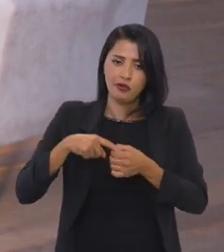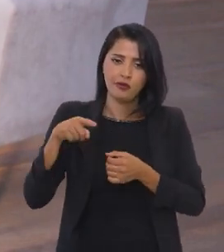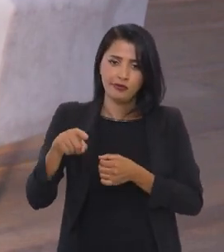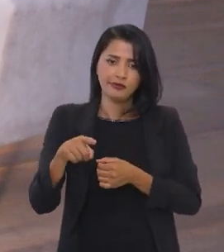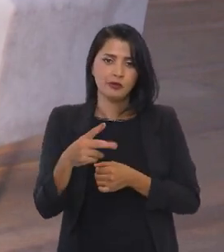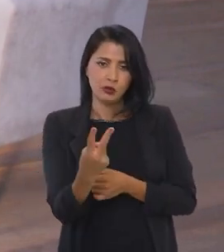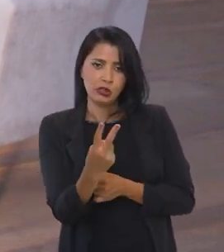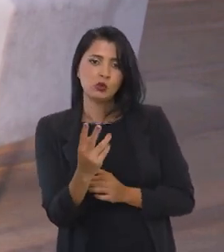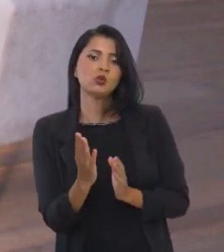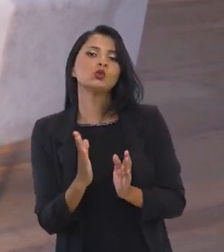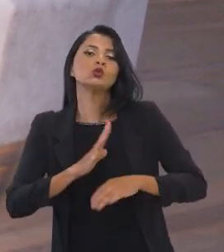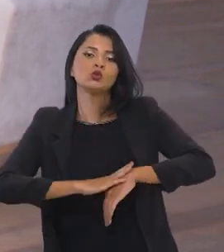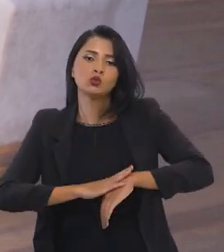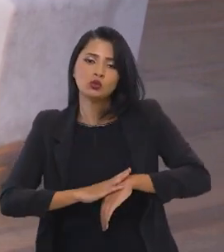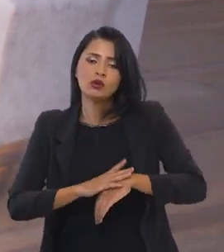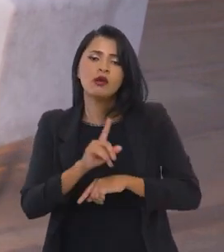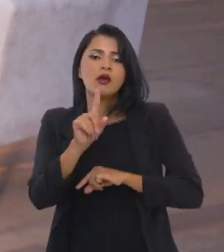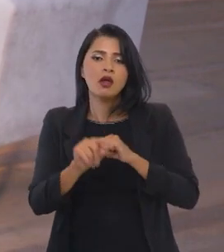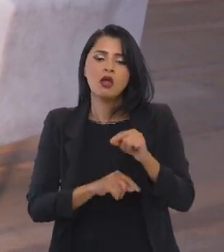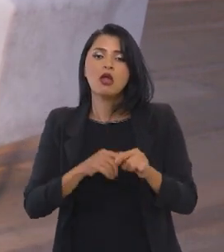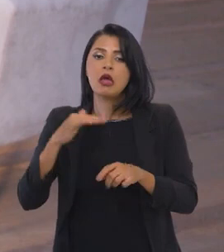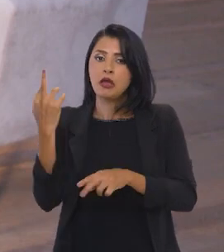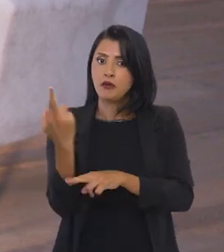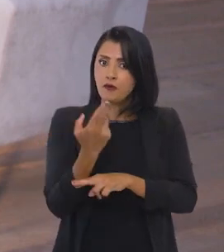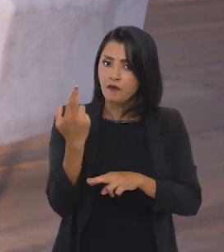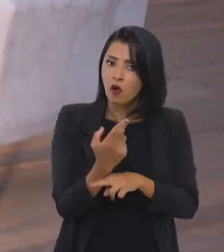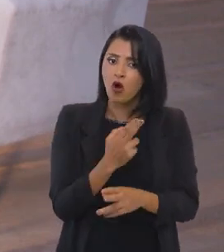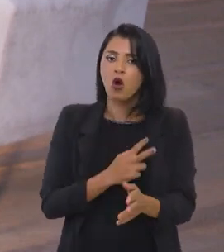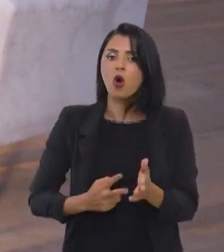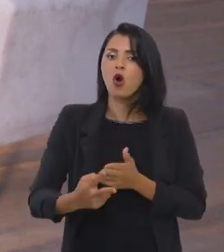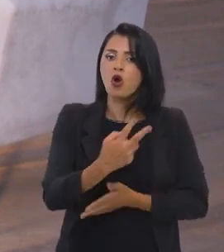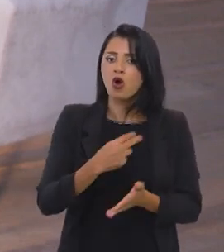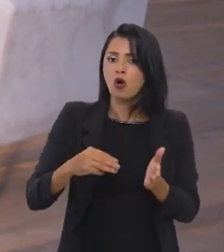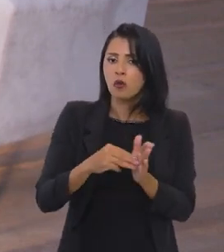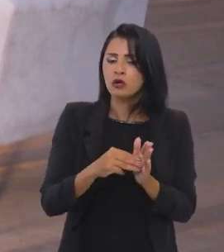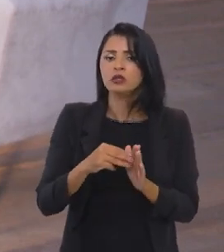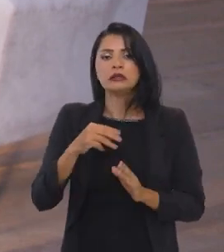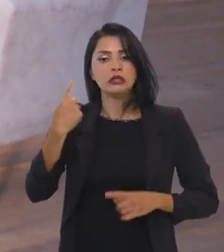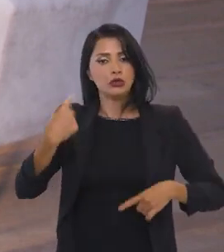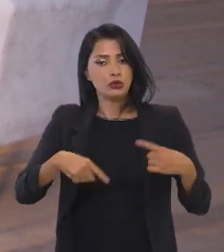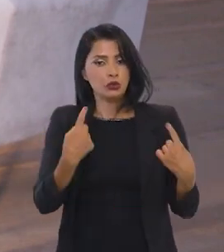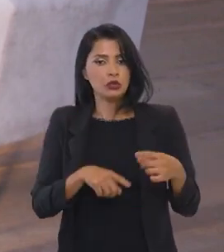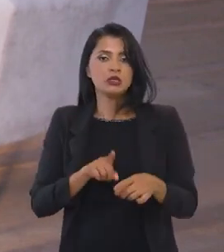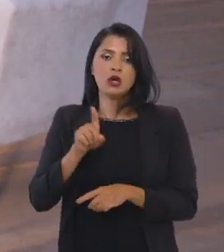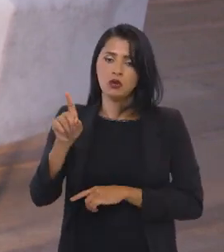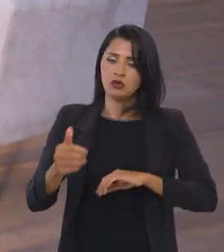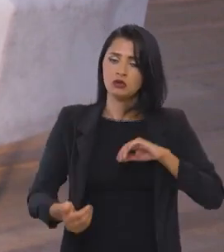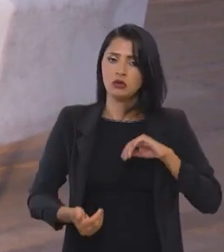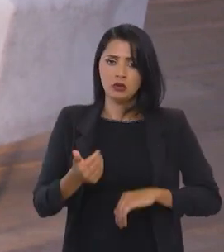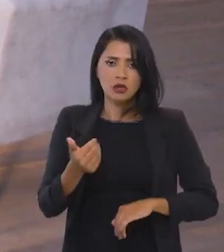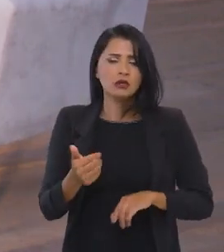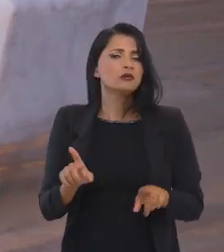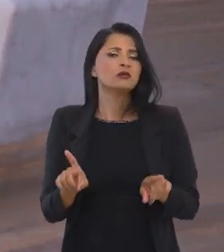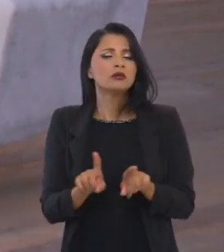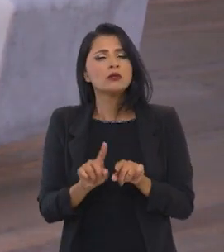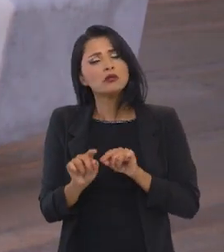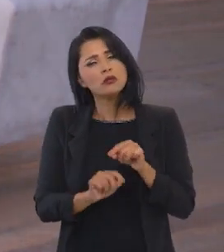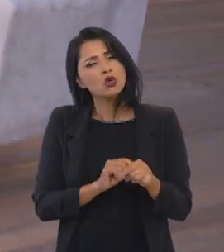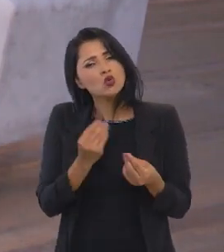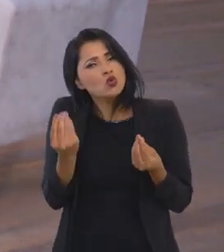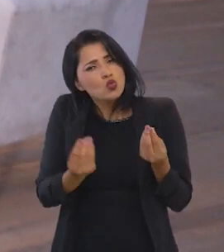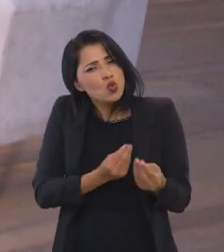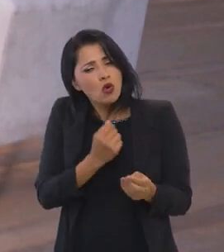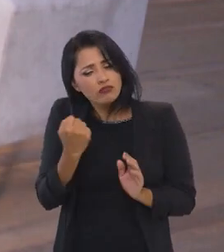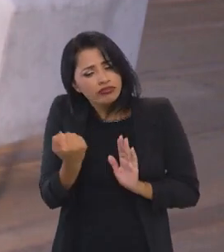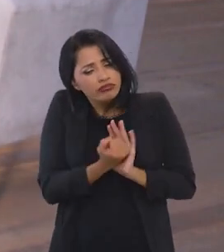a gente retomar o segundo bloco, que é a questão da reforma tributária. Ela está em discussão no Congresso Nacional. E